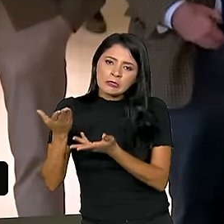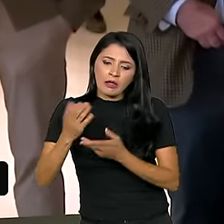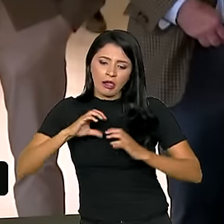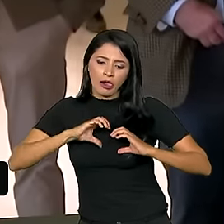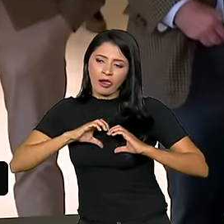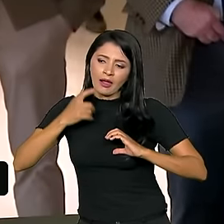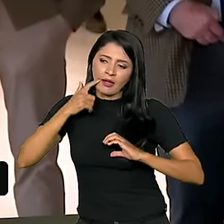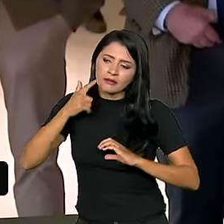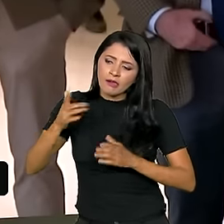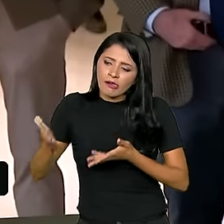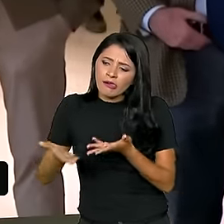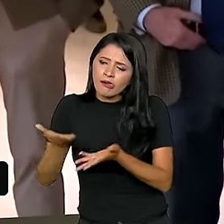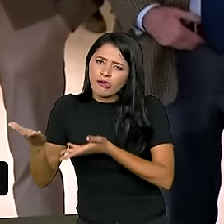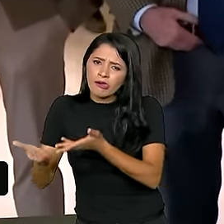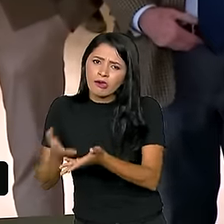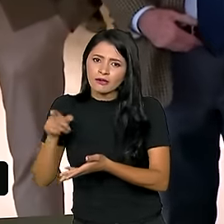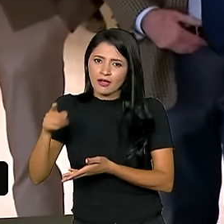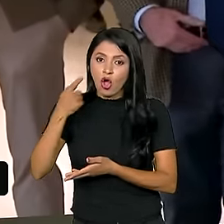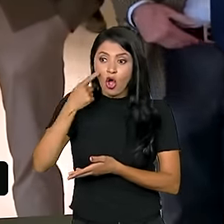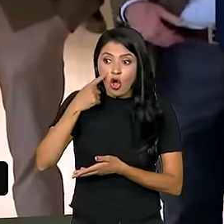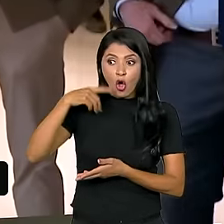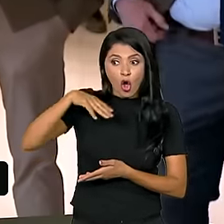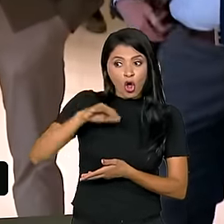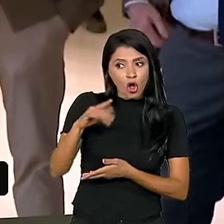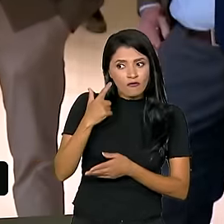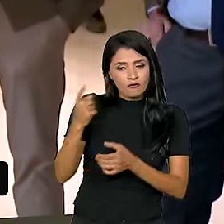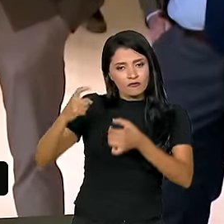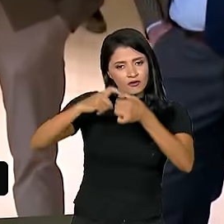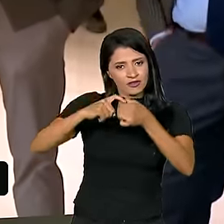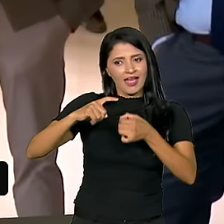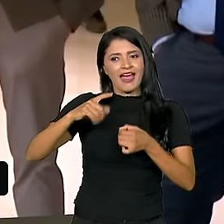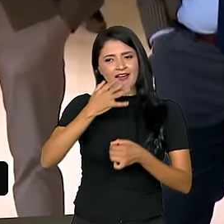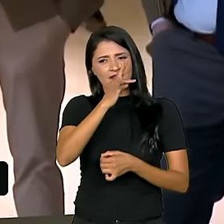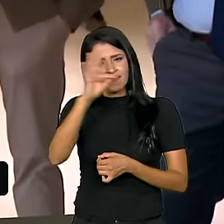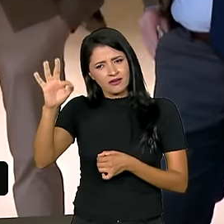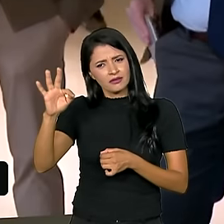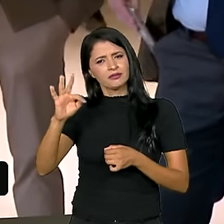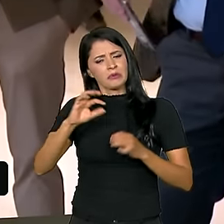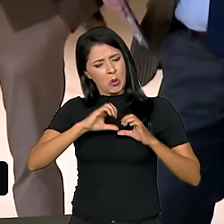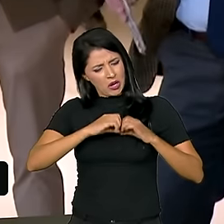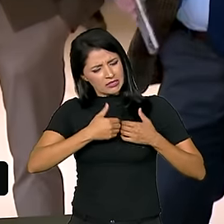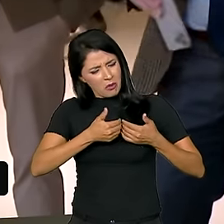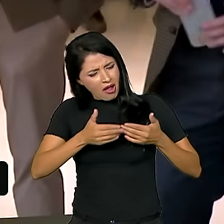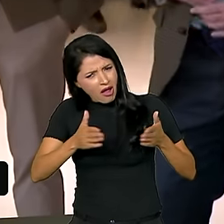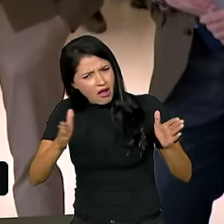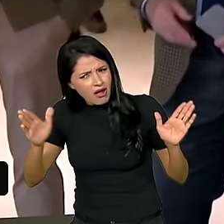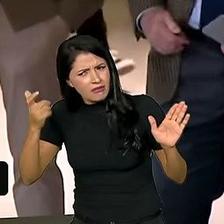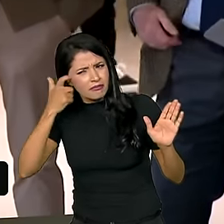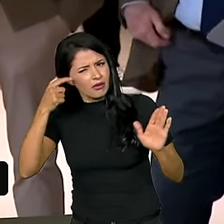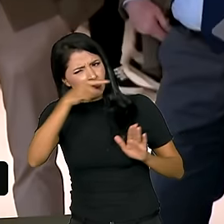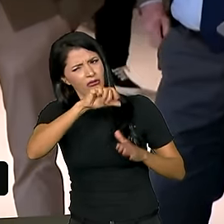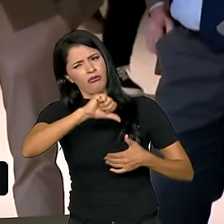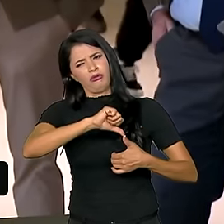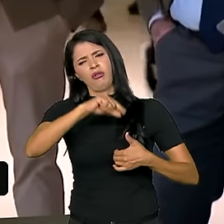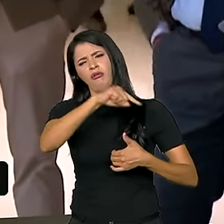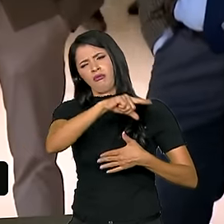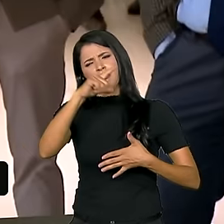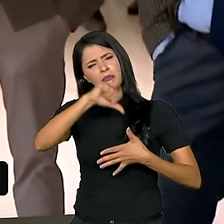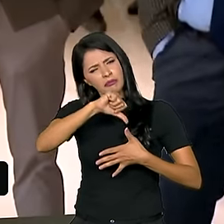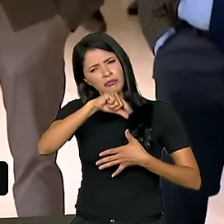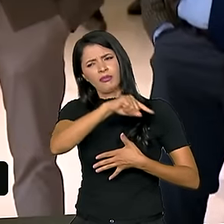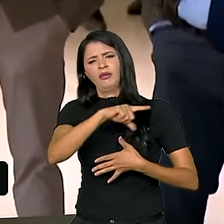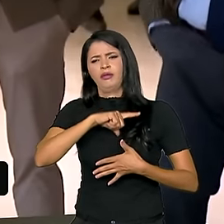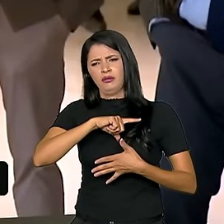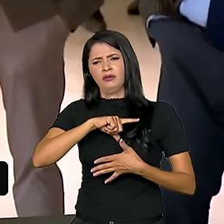dele. Eu falei, Macron, quando você voltar para a França, abra o seu coração, cara, pensa um pouco na América do Sul, pensa no